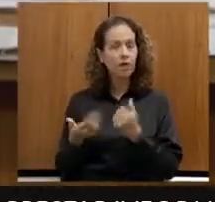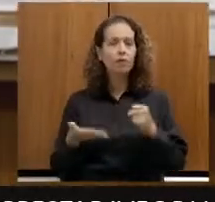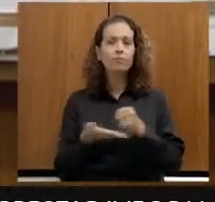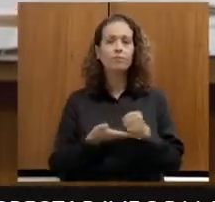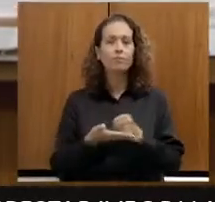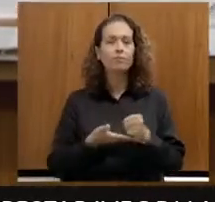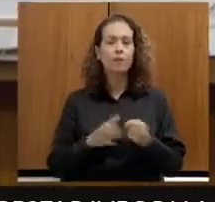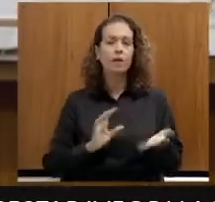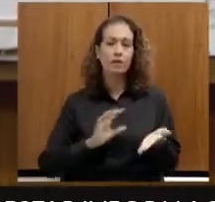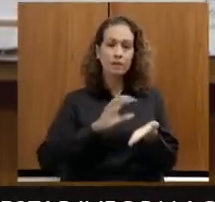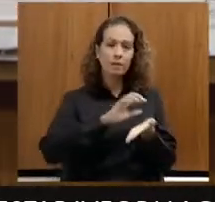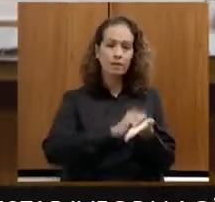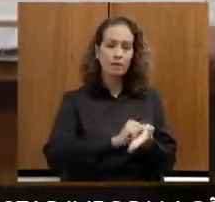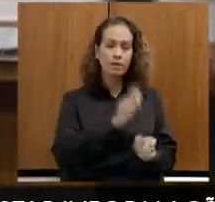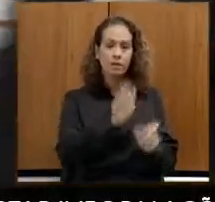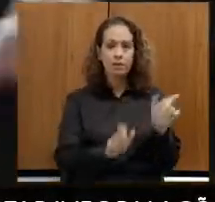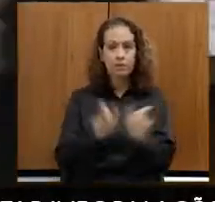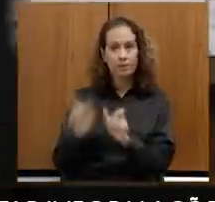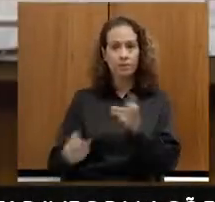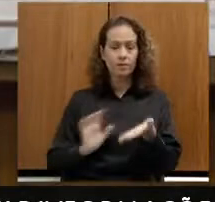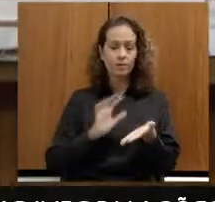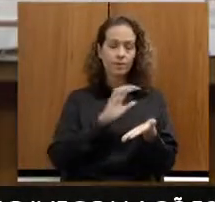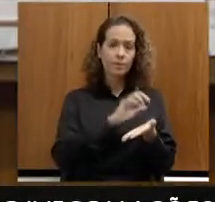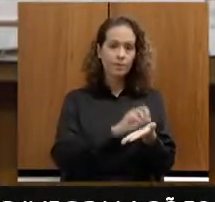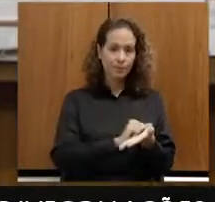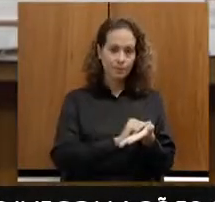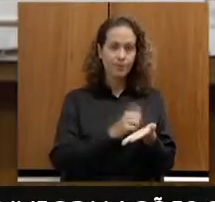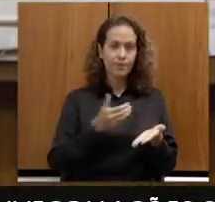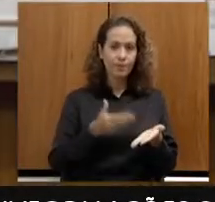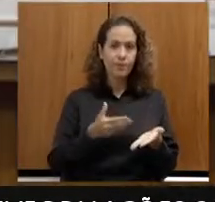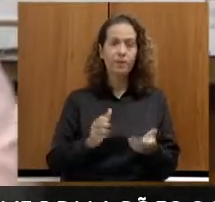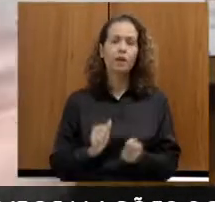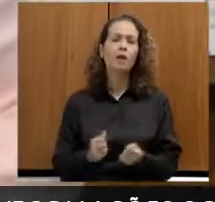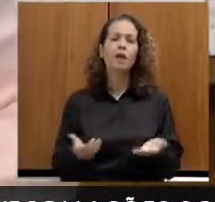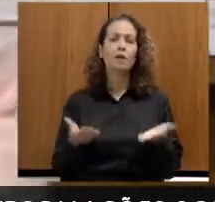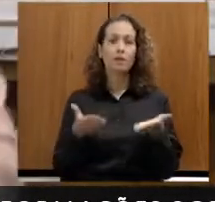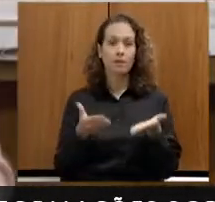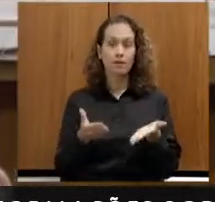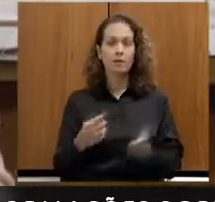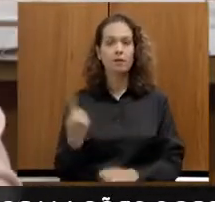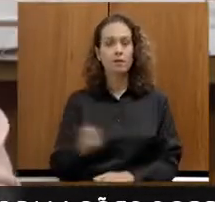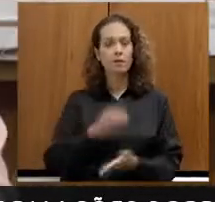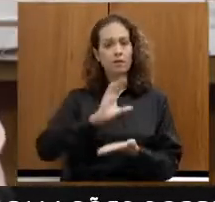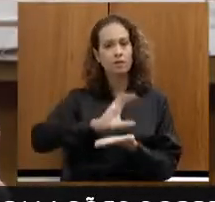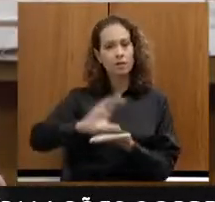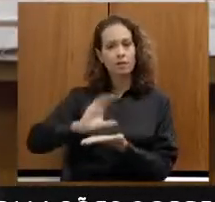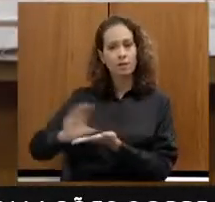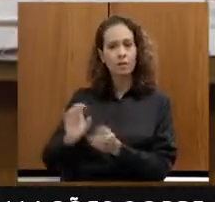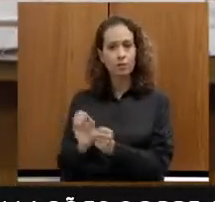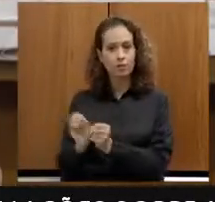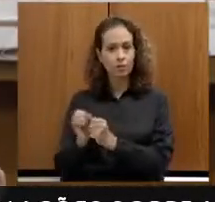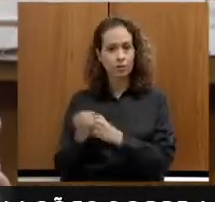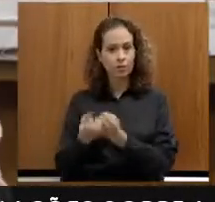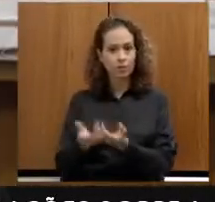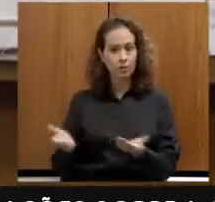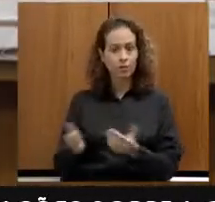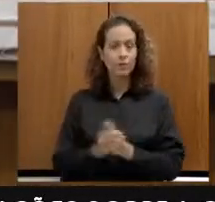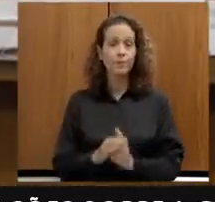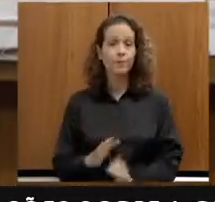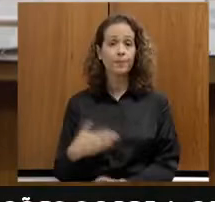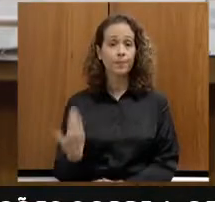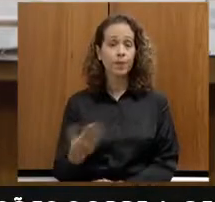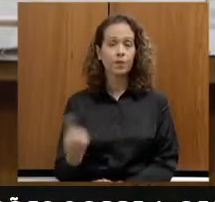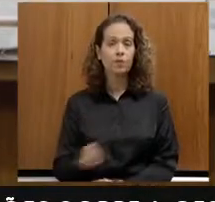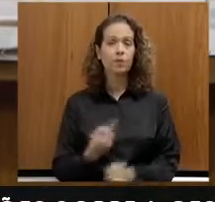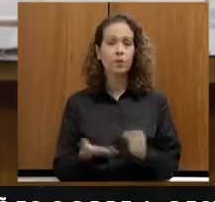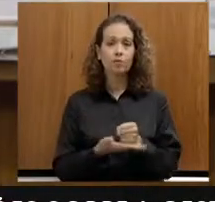cadastro, pessoas cadastradas no Cade Único. Esse é o cálculo que nós repassamos por município. Então, vamos, a base